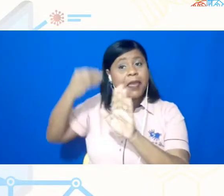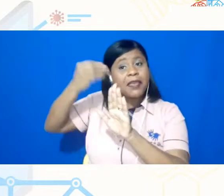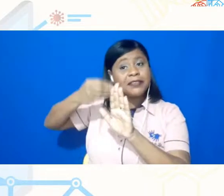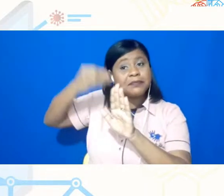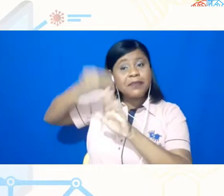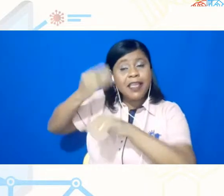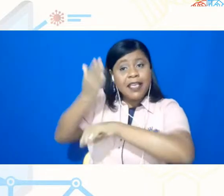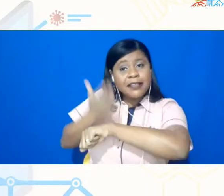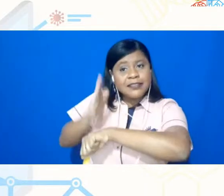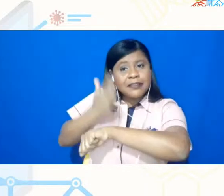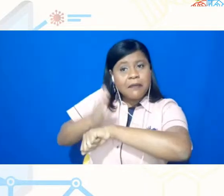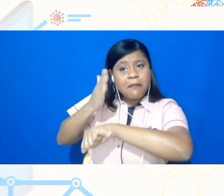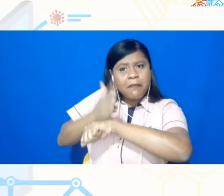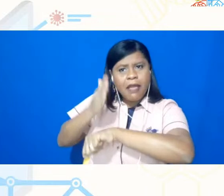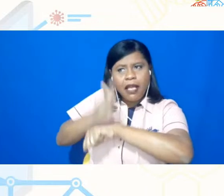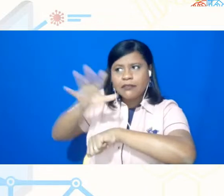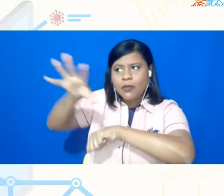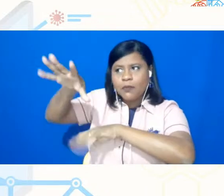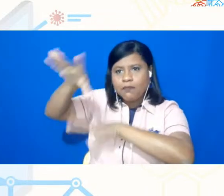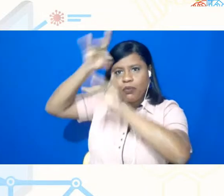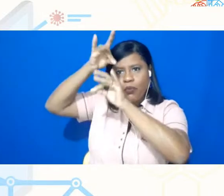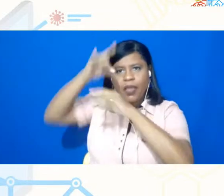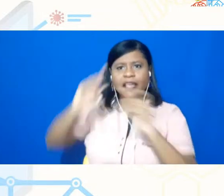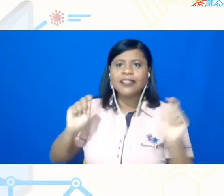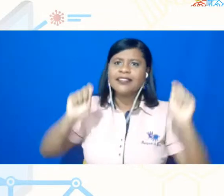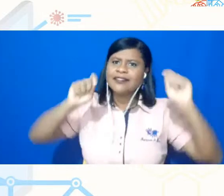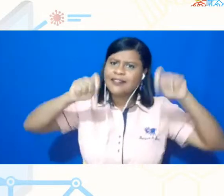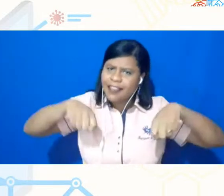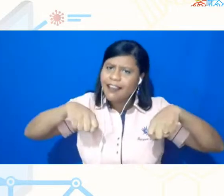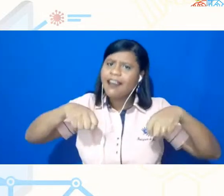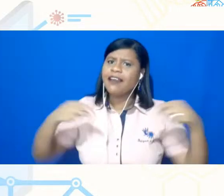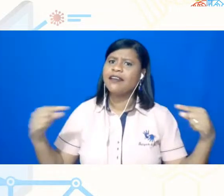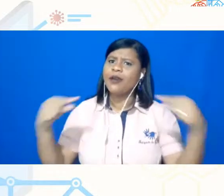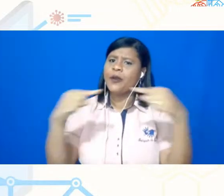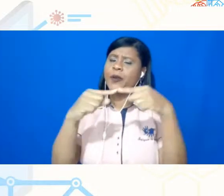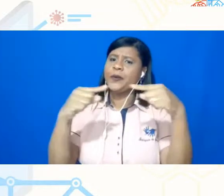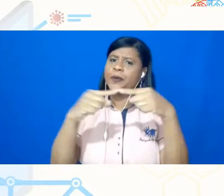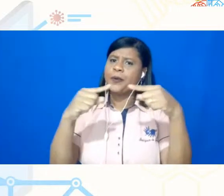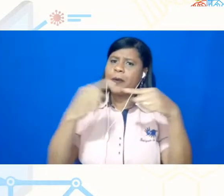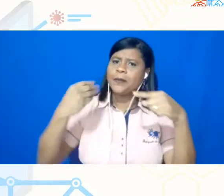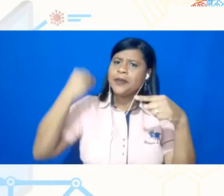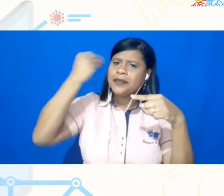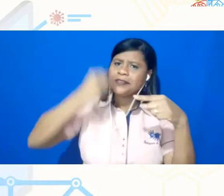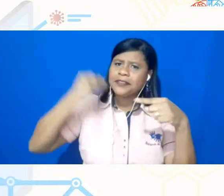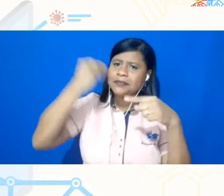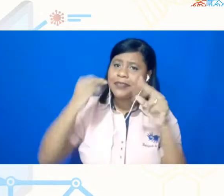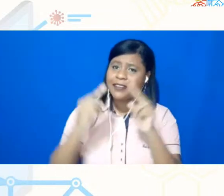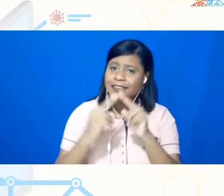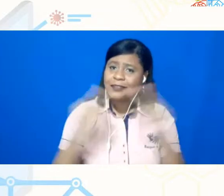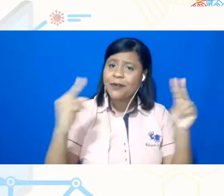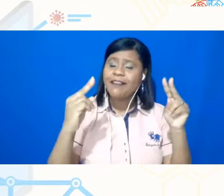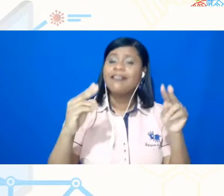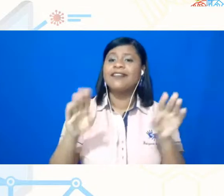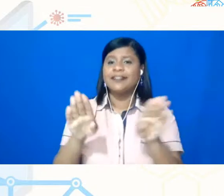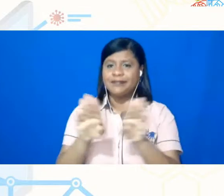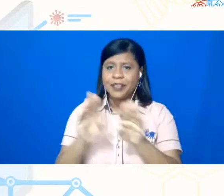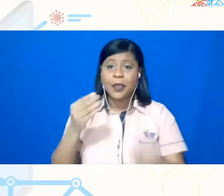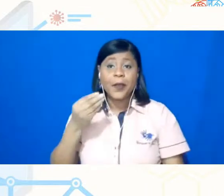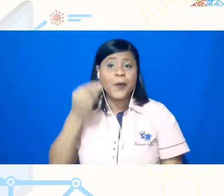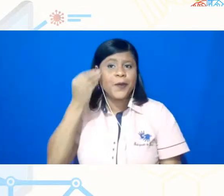quanto os conteúdos de, que estão relacionados a uma vivência online, uma experiência